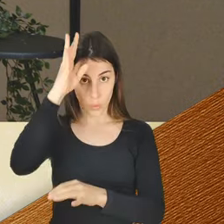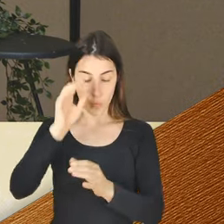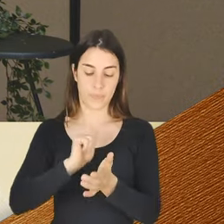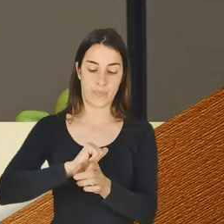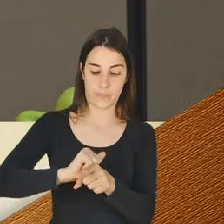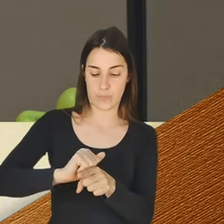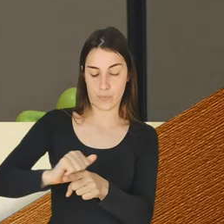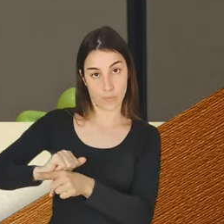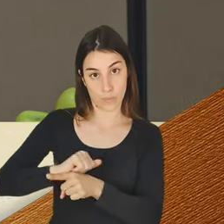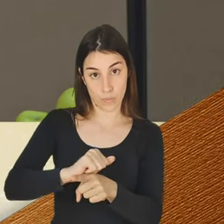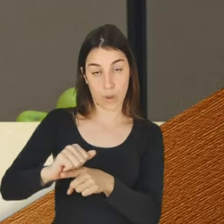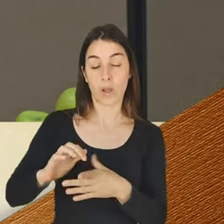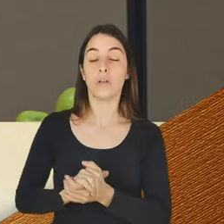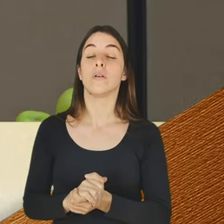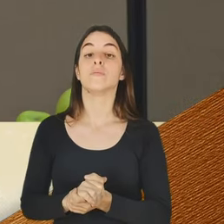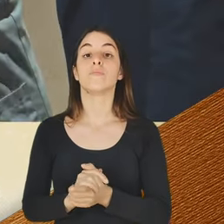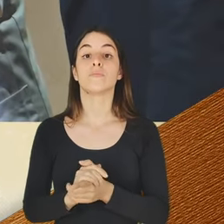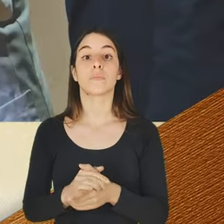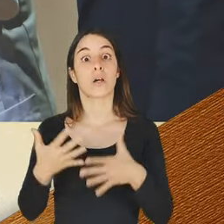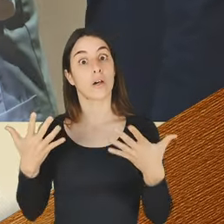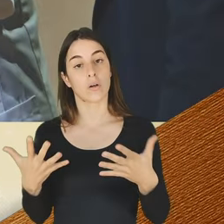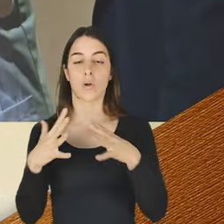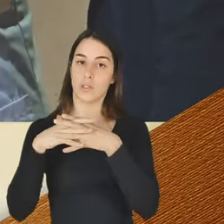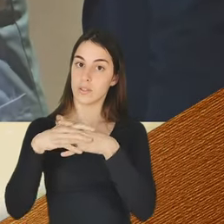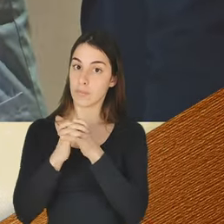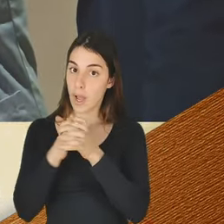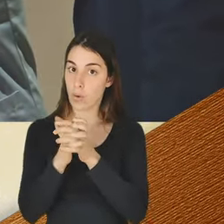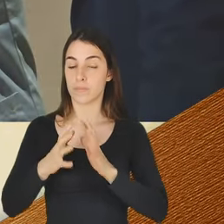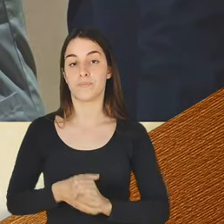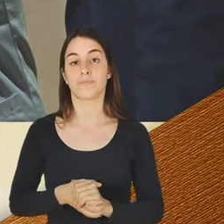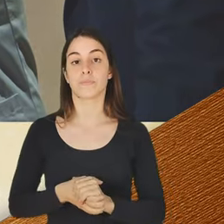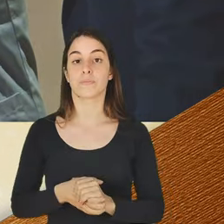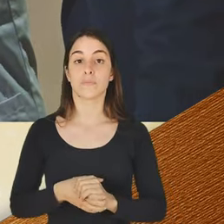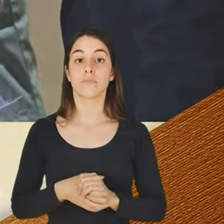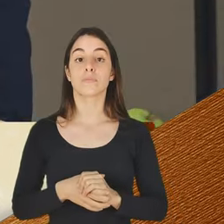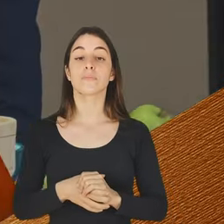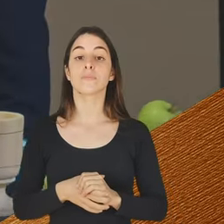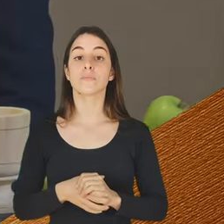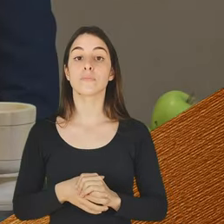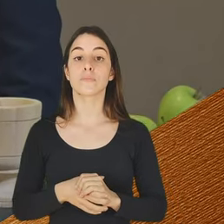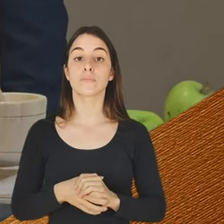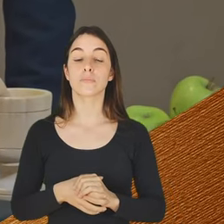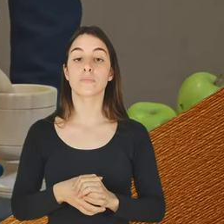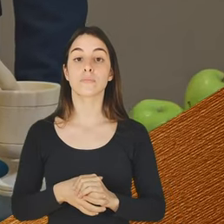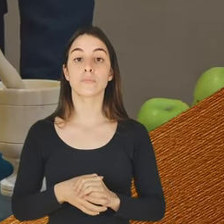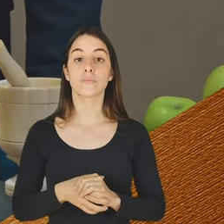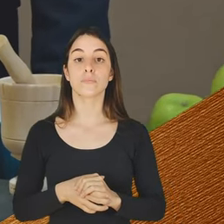é... pegar no limão e, digamos que... Ok.